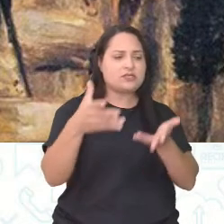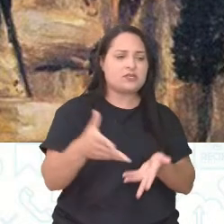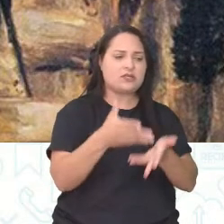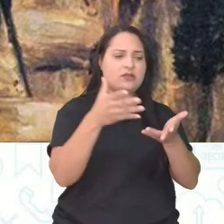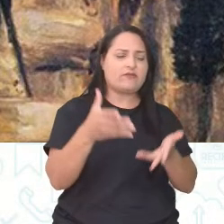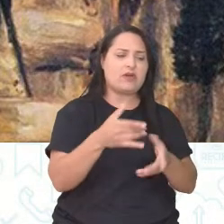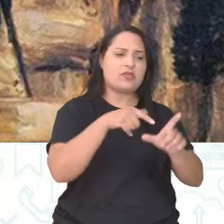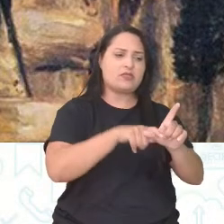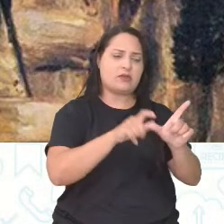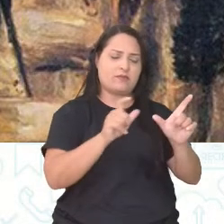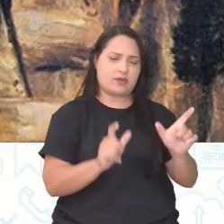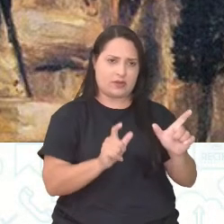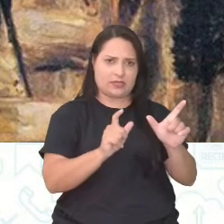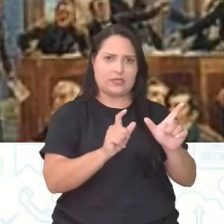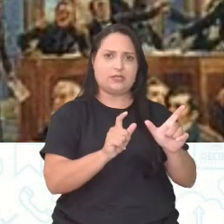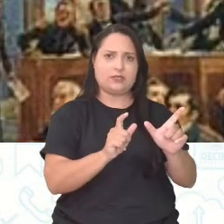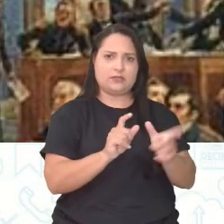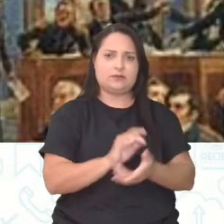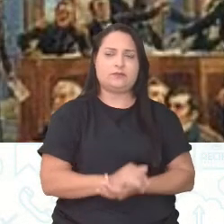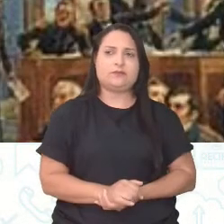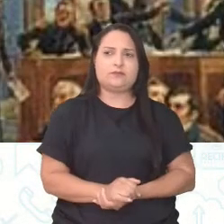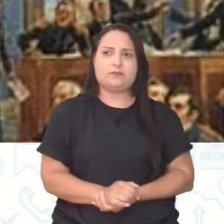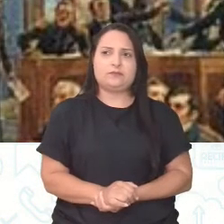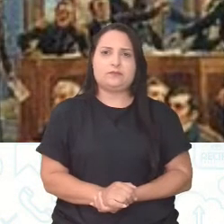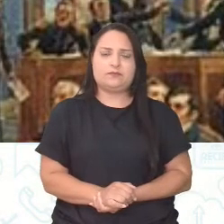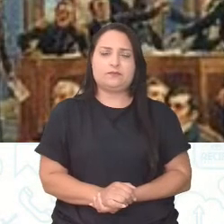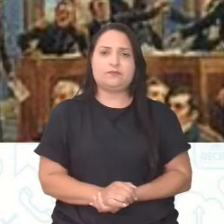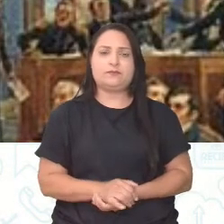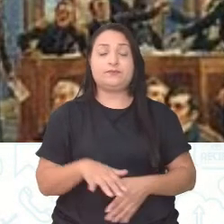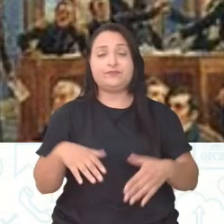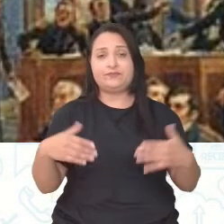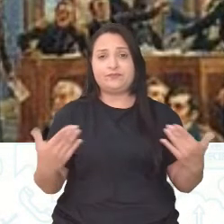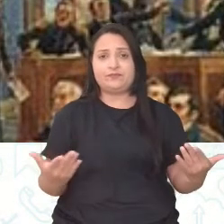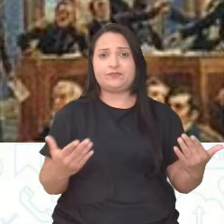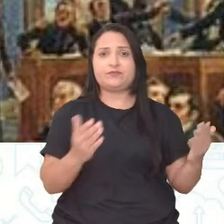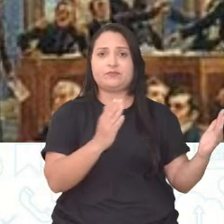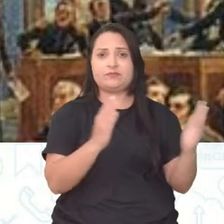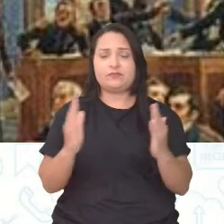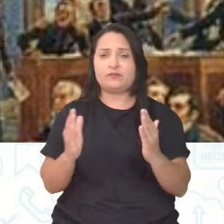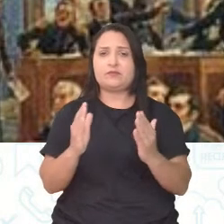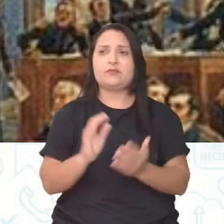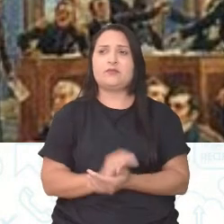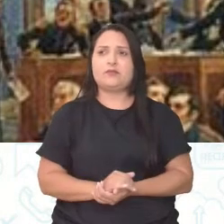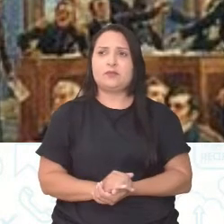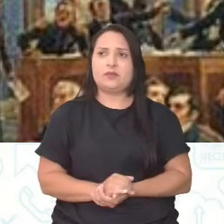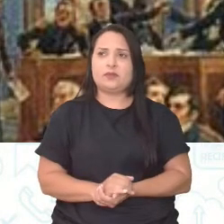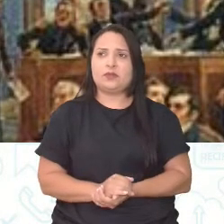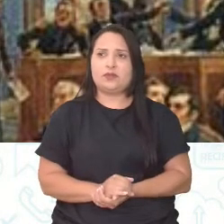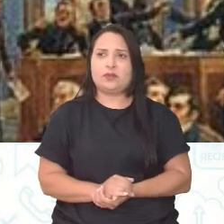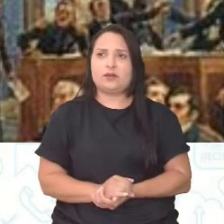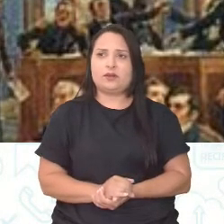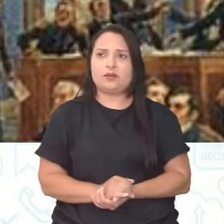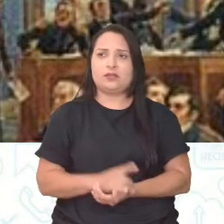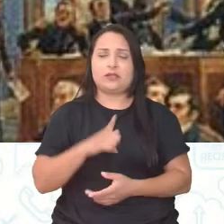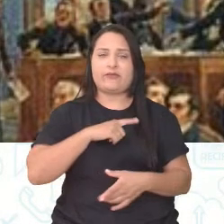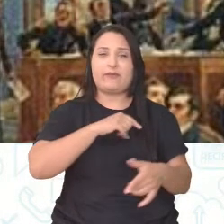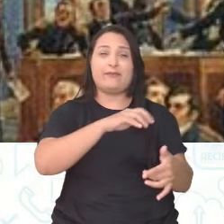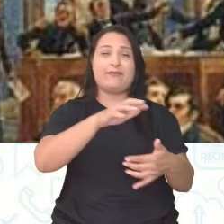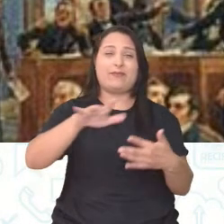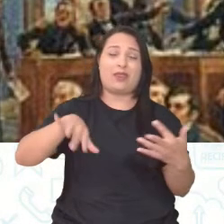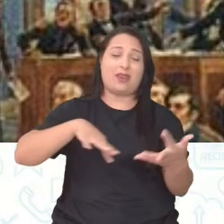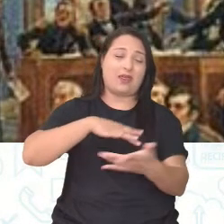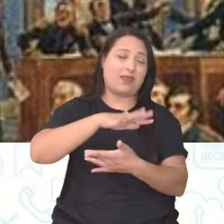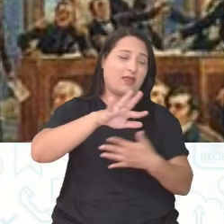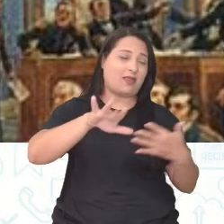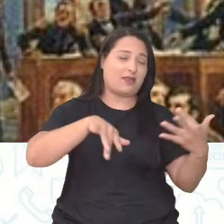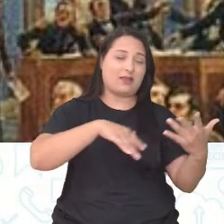marido, o Dom Pedro. E aí, olha, as cortes... Aqui estava esse Buruçu todo. E